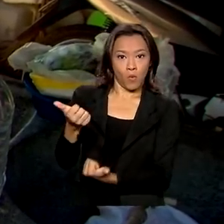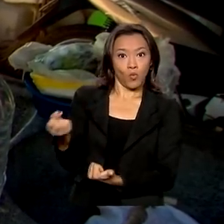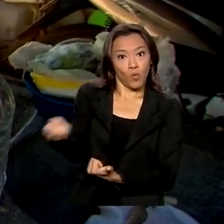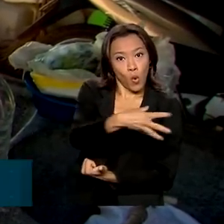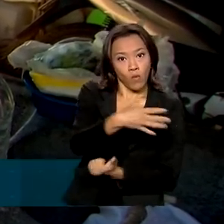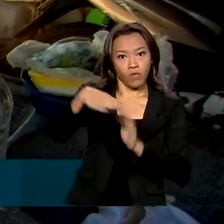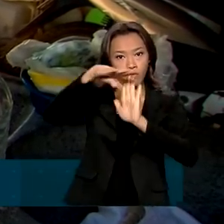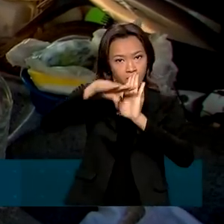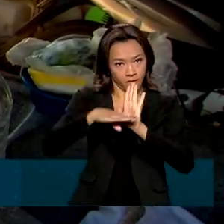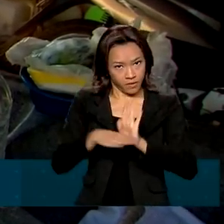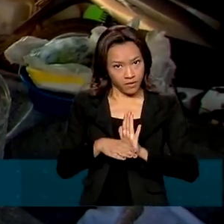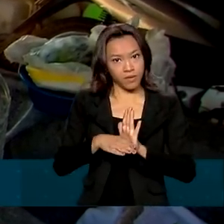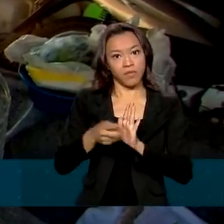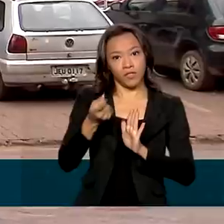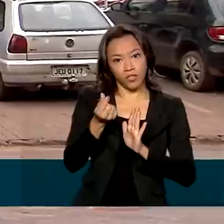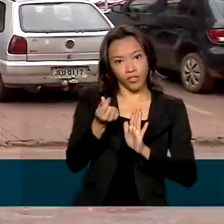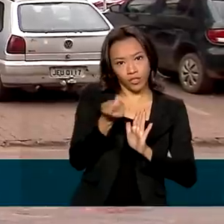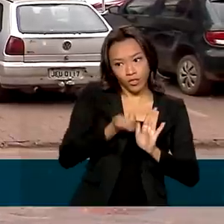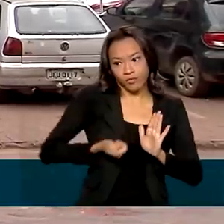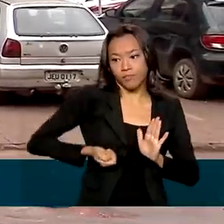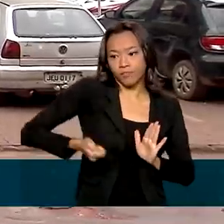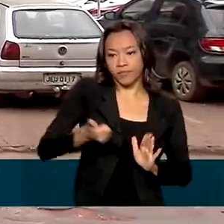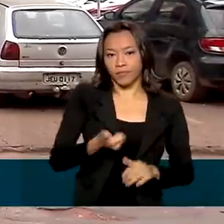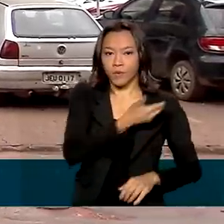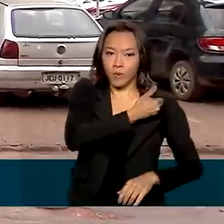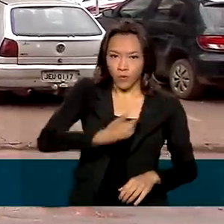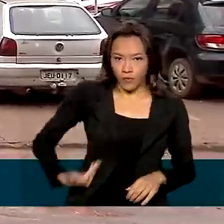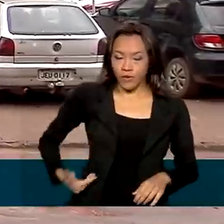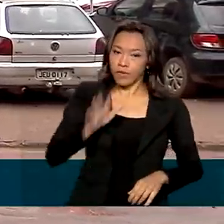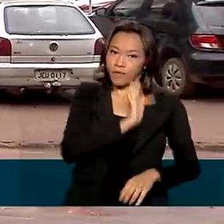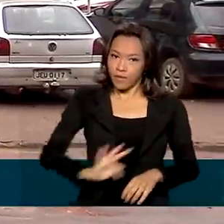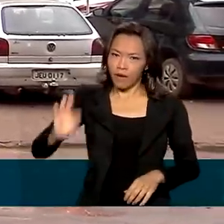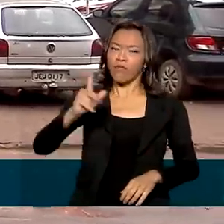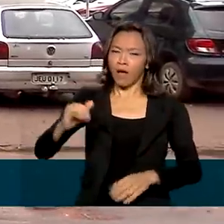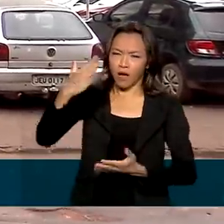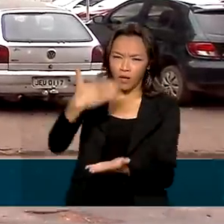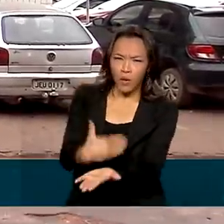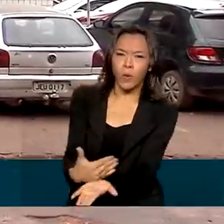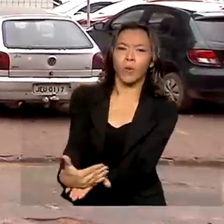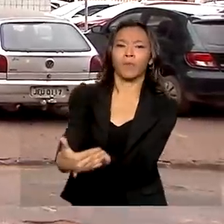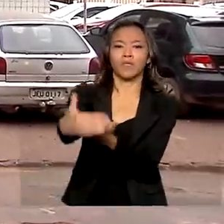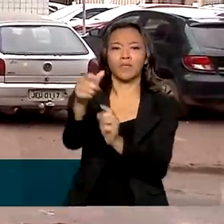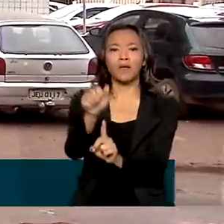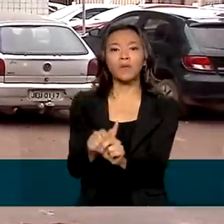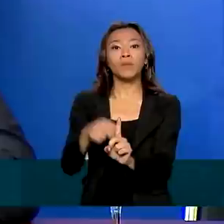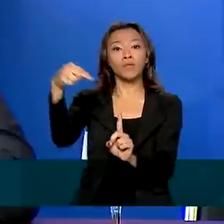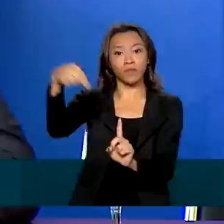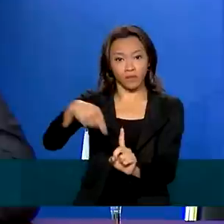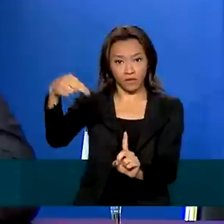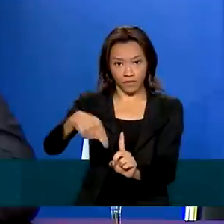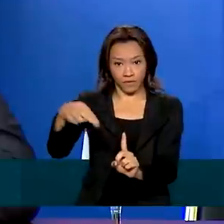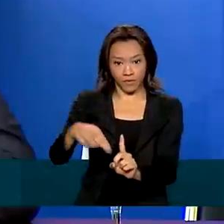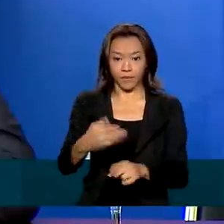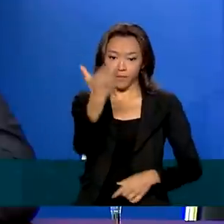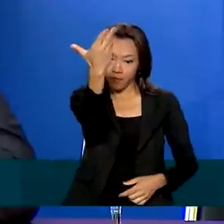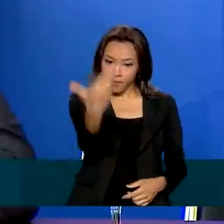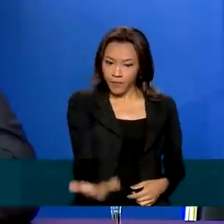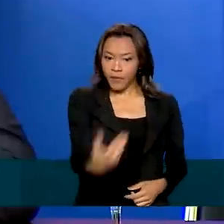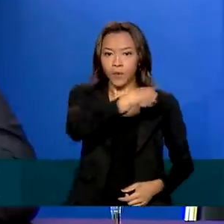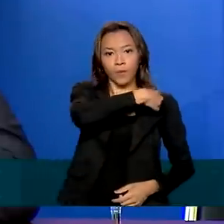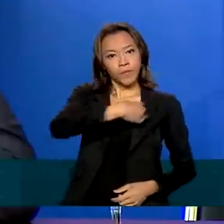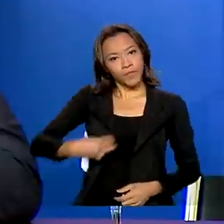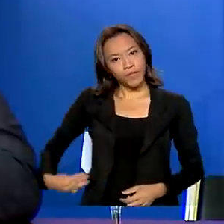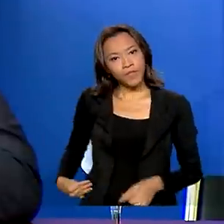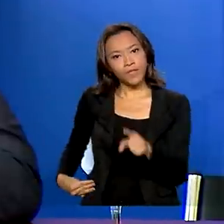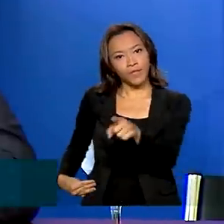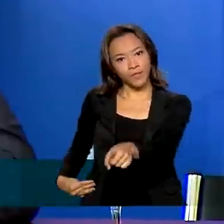novo programa de transferência de renda do governo federal, começará a ser pago no mês de novembro. O ministro da Cidadania,